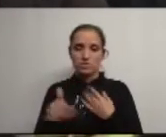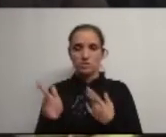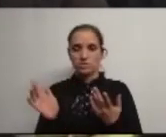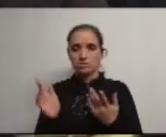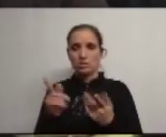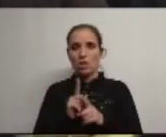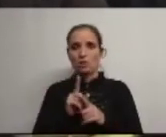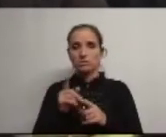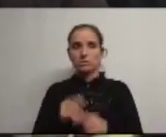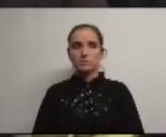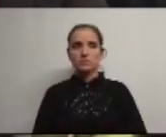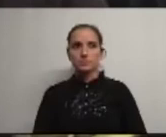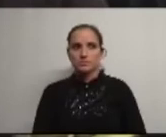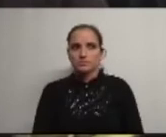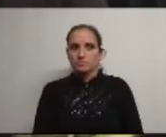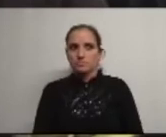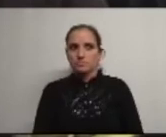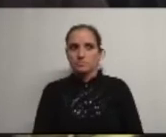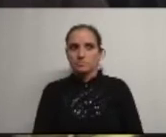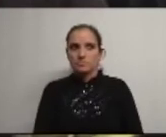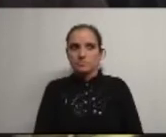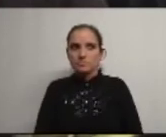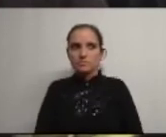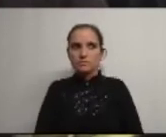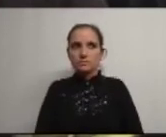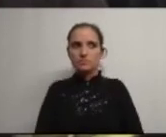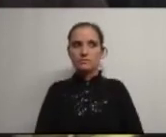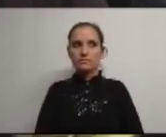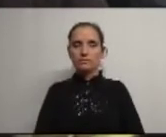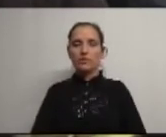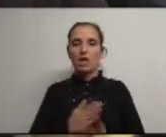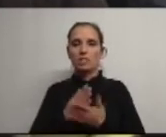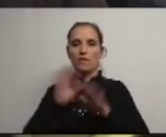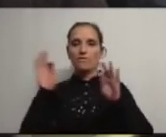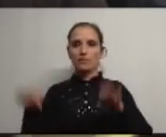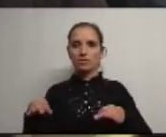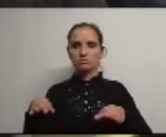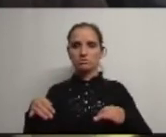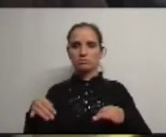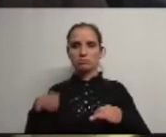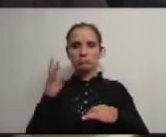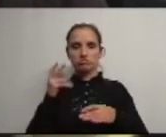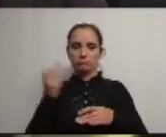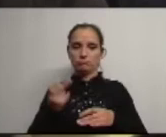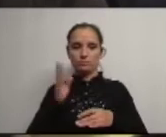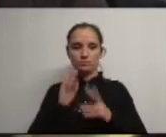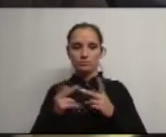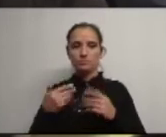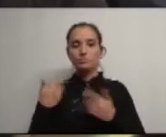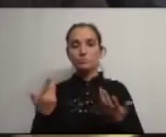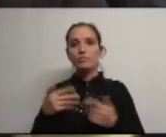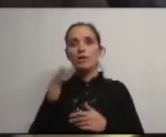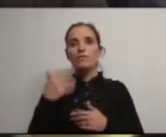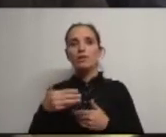apostados em cumprir até ao final do mandato e então vamos